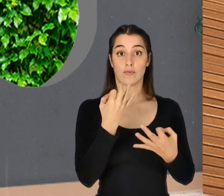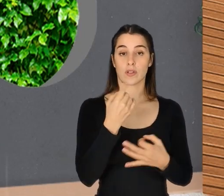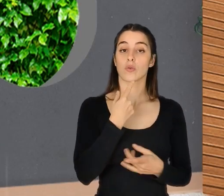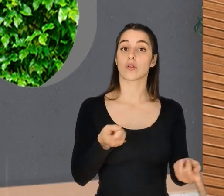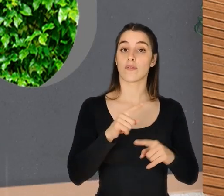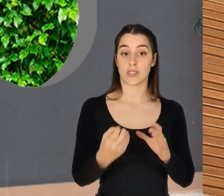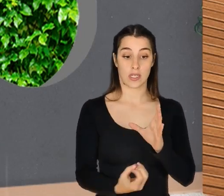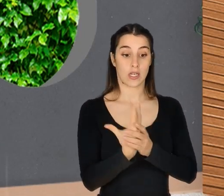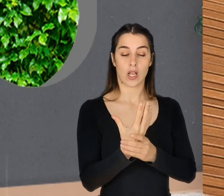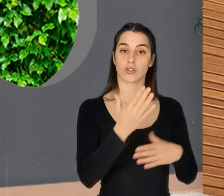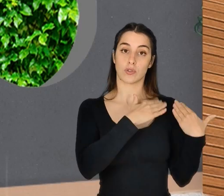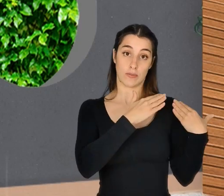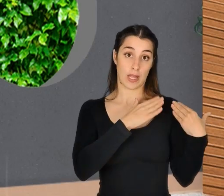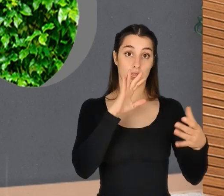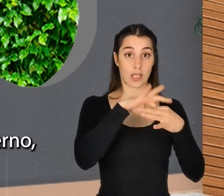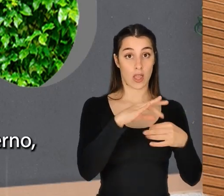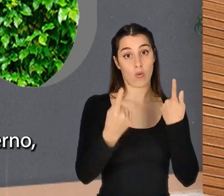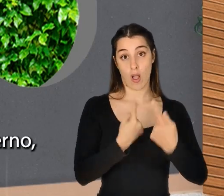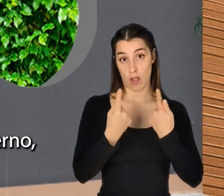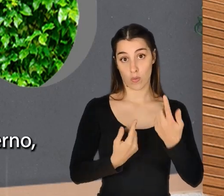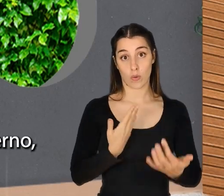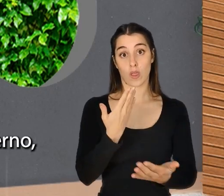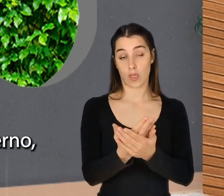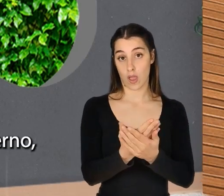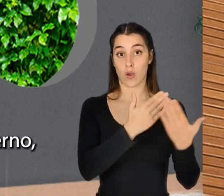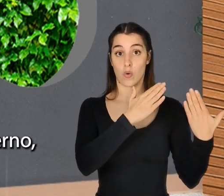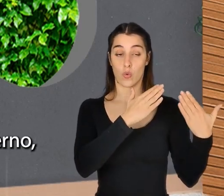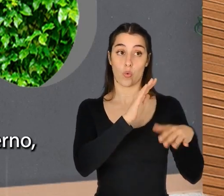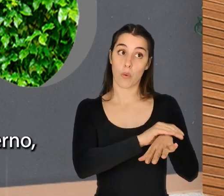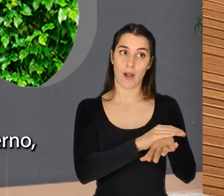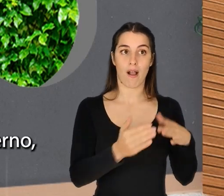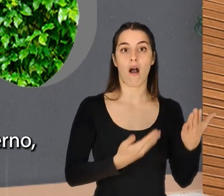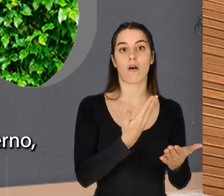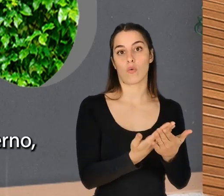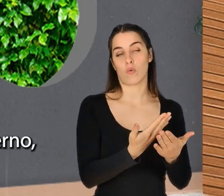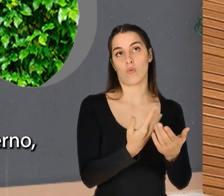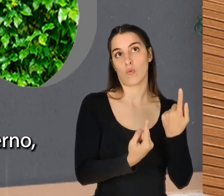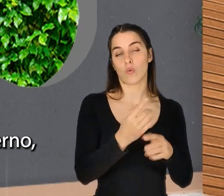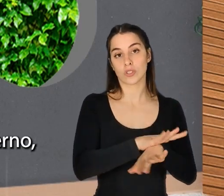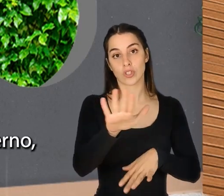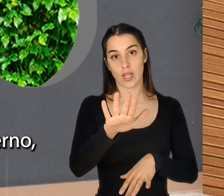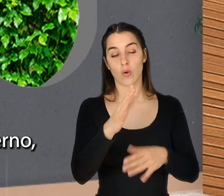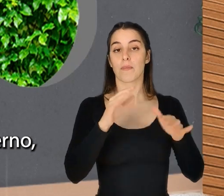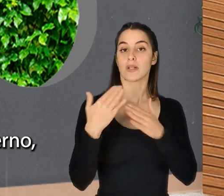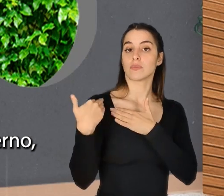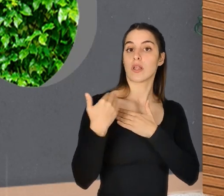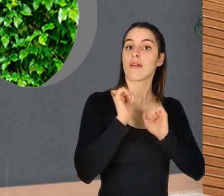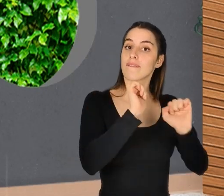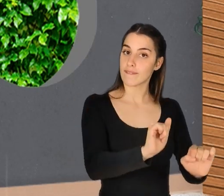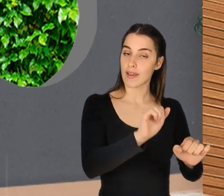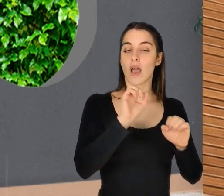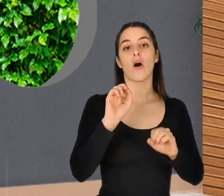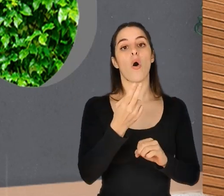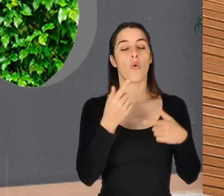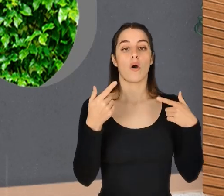podes estar, mais uma vez, a criar uma responsabilidade em algo e a atribuir a culpa a algo externo quando a responsabilidade é tua, então